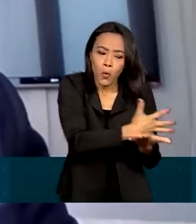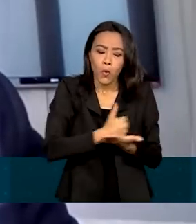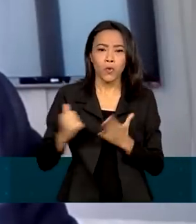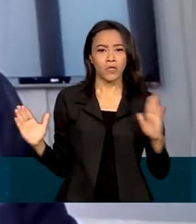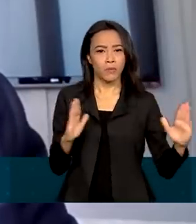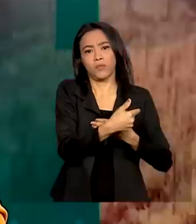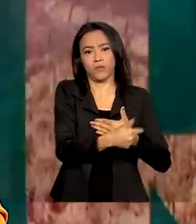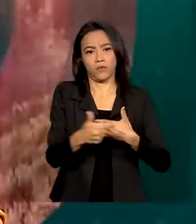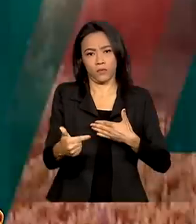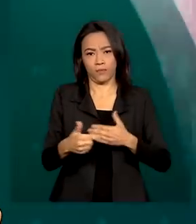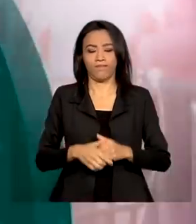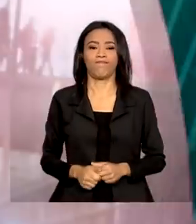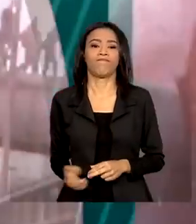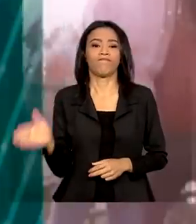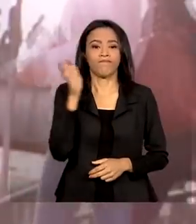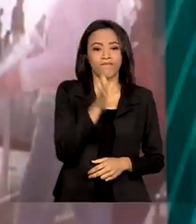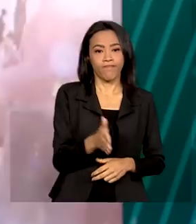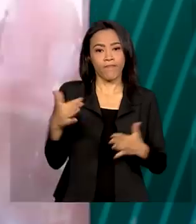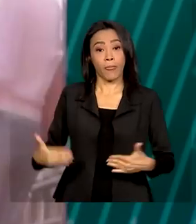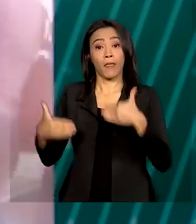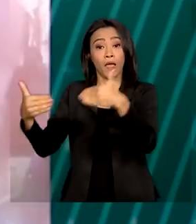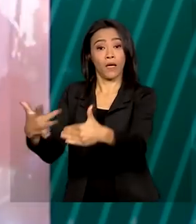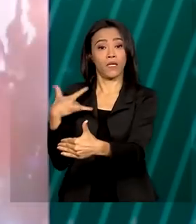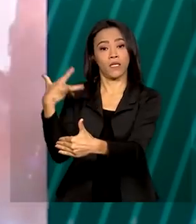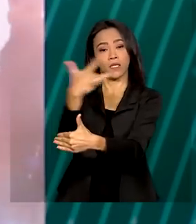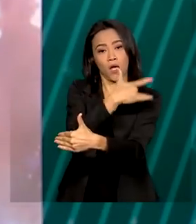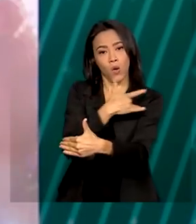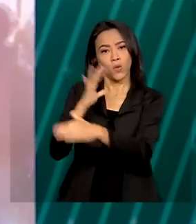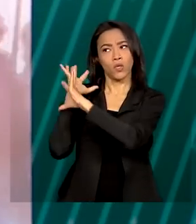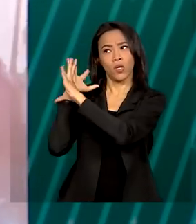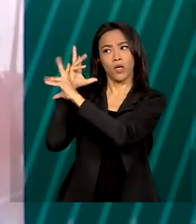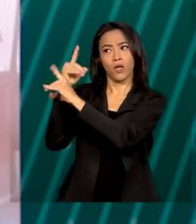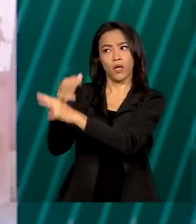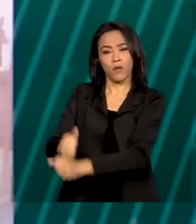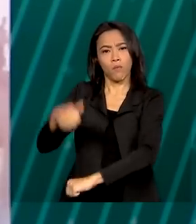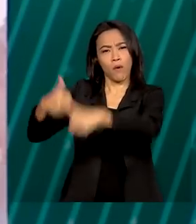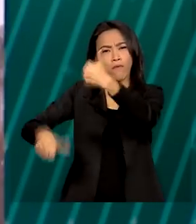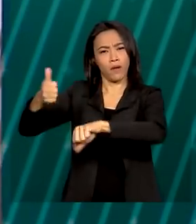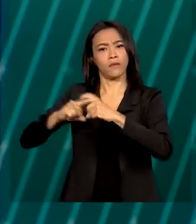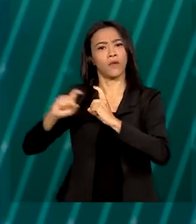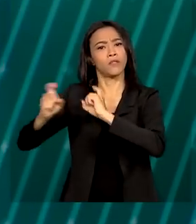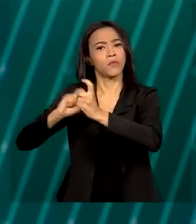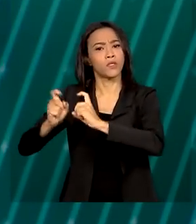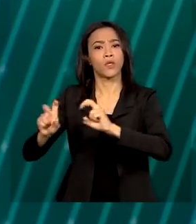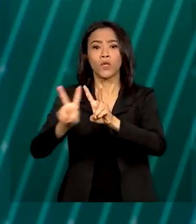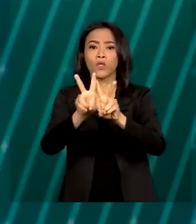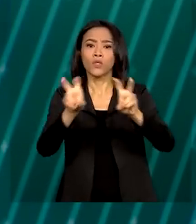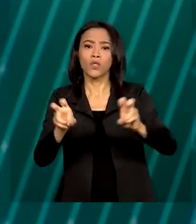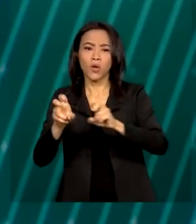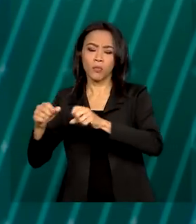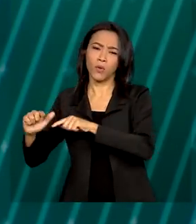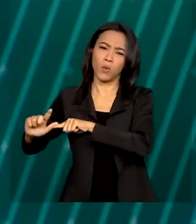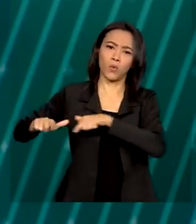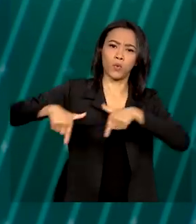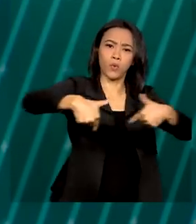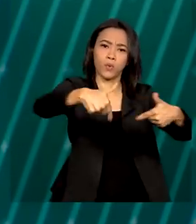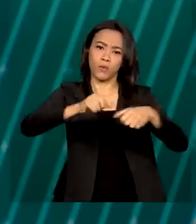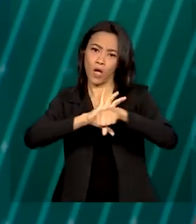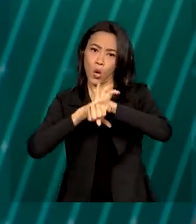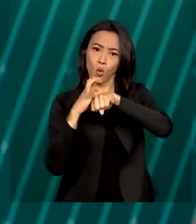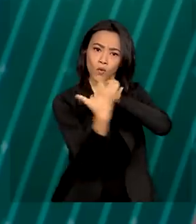2022. O Ministério da Saúde fez um balanço da gestão. O combate à Covid-19 e o